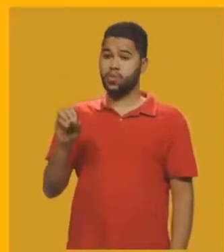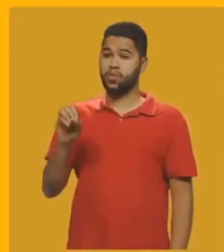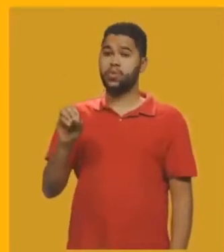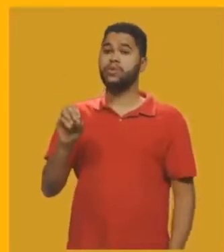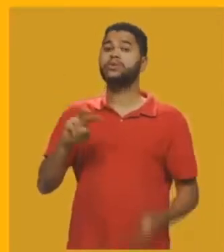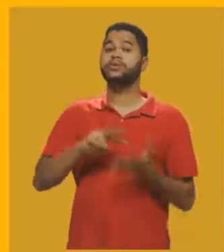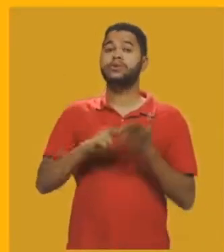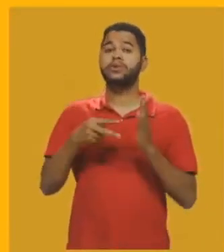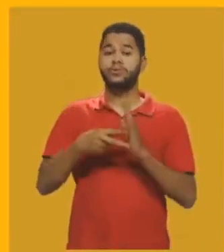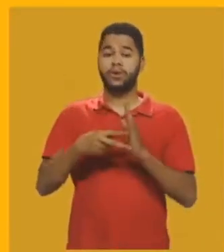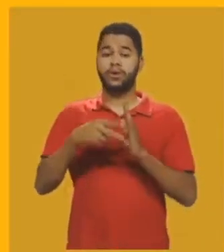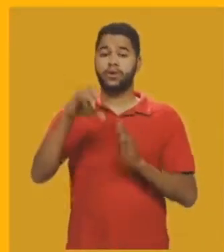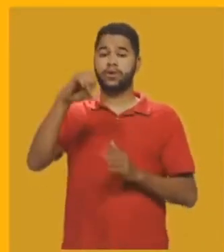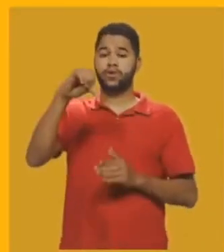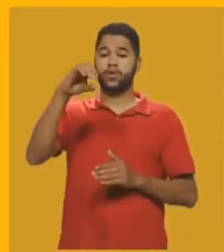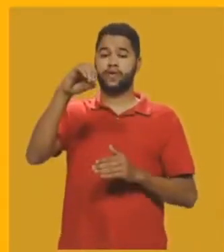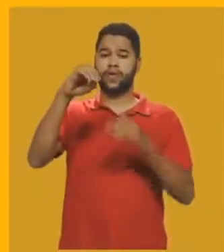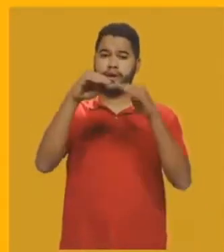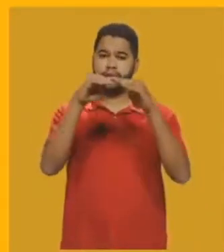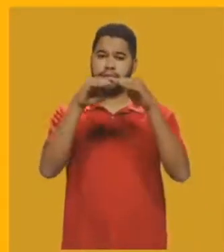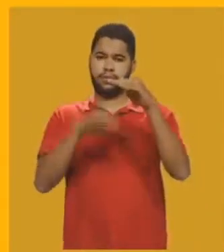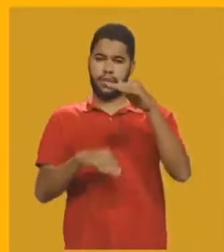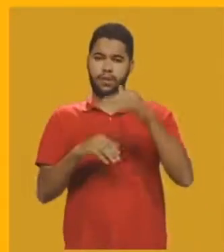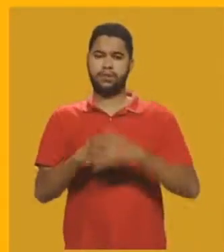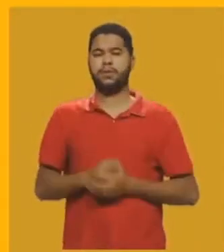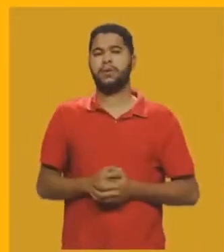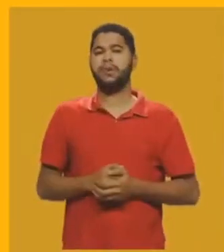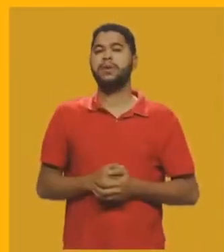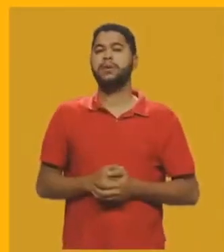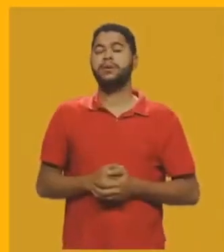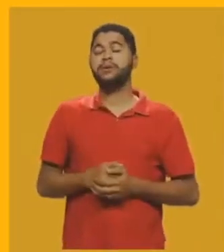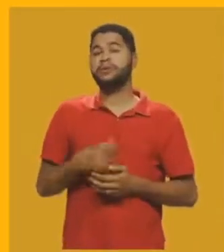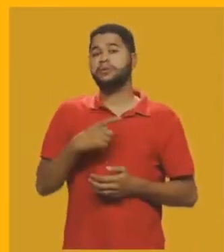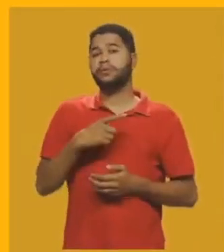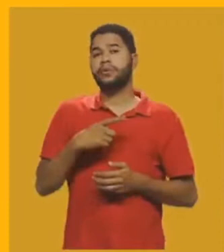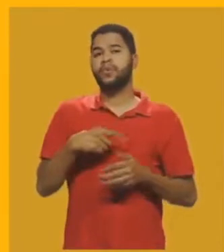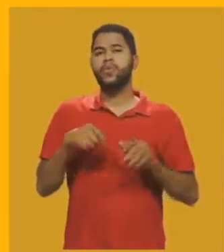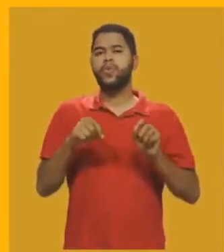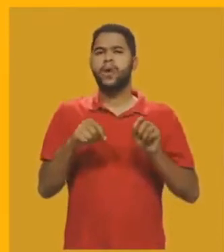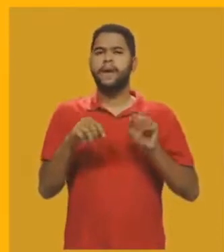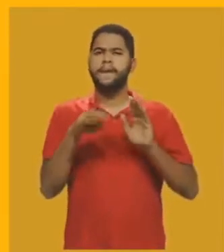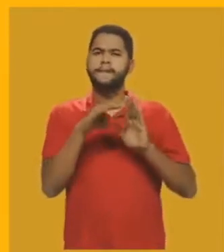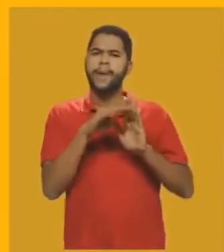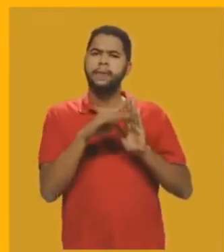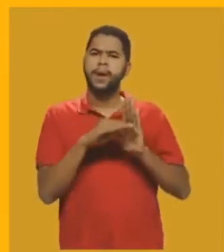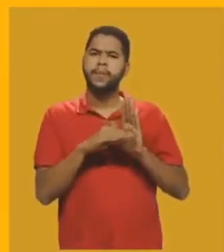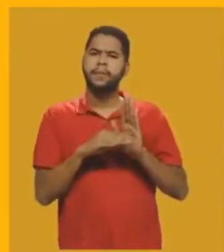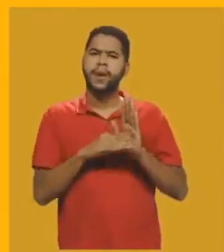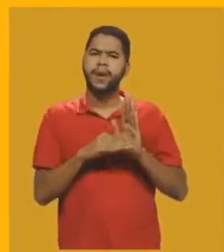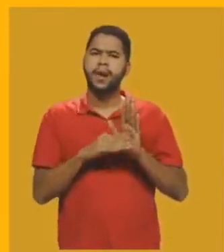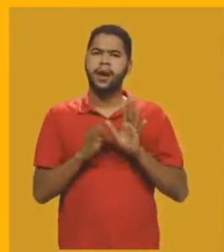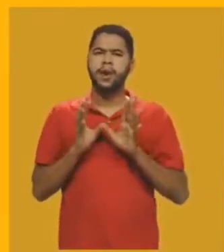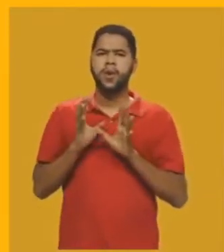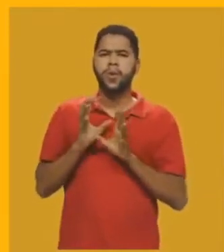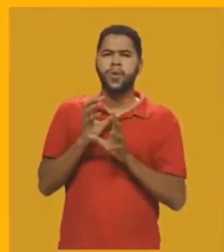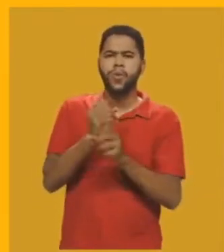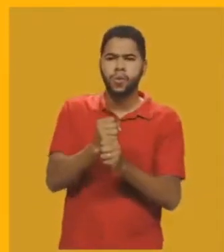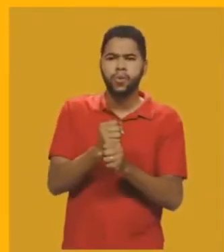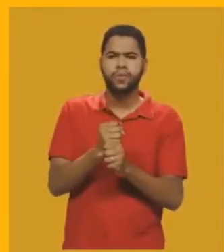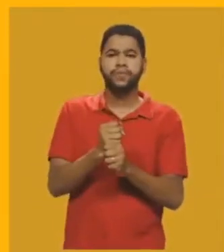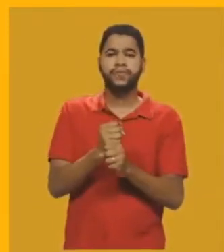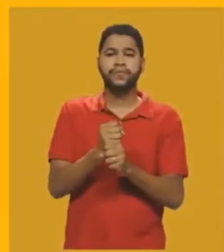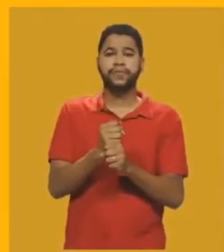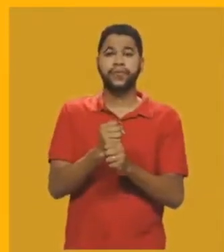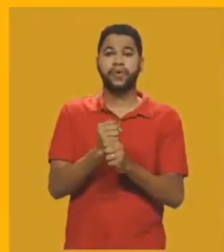90 graus. E se eu tiver uma propriedade em que a medida desse ângulo